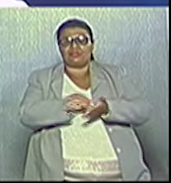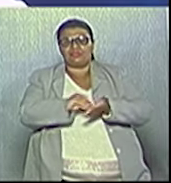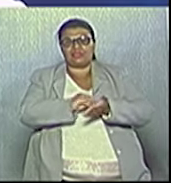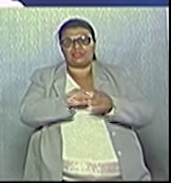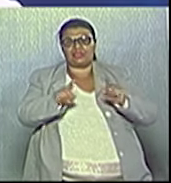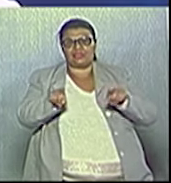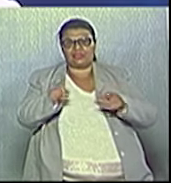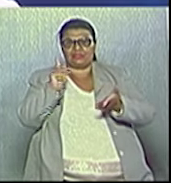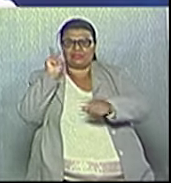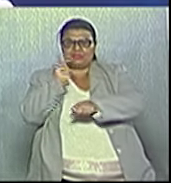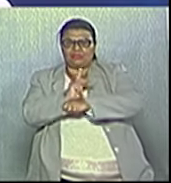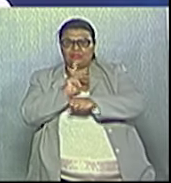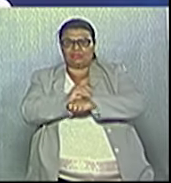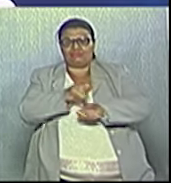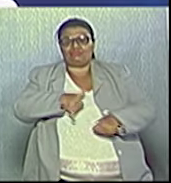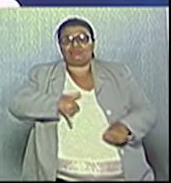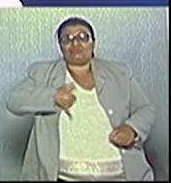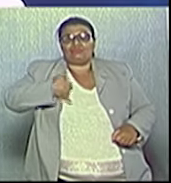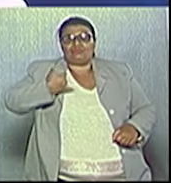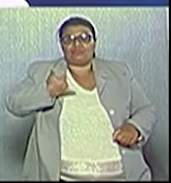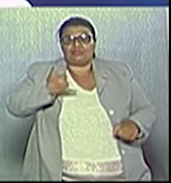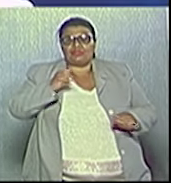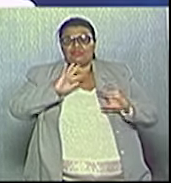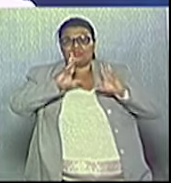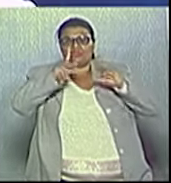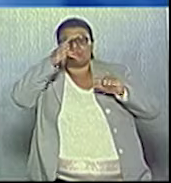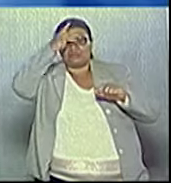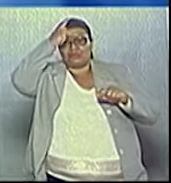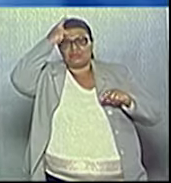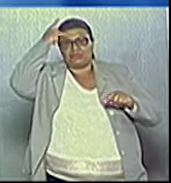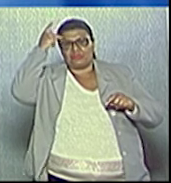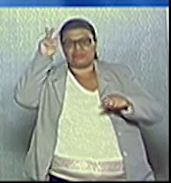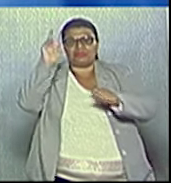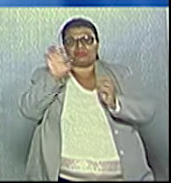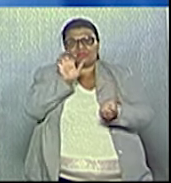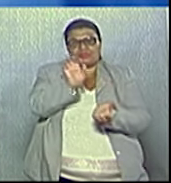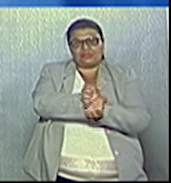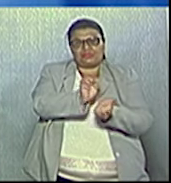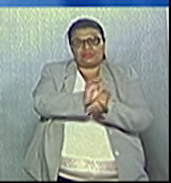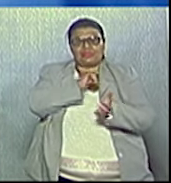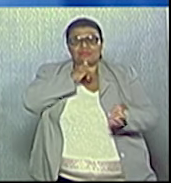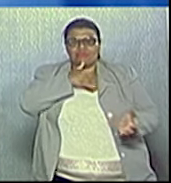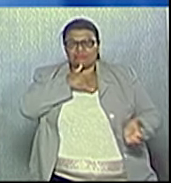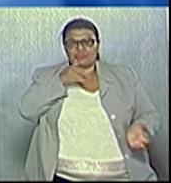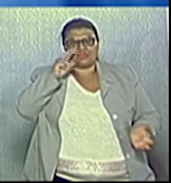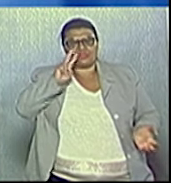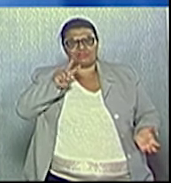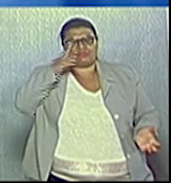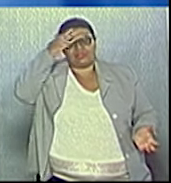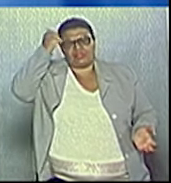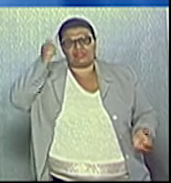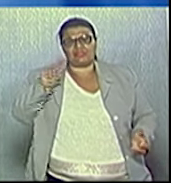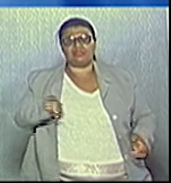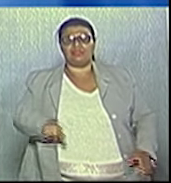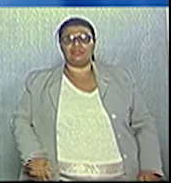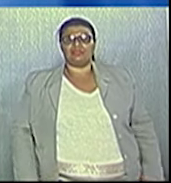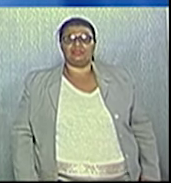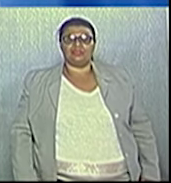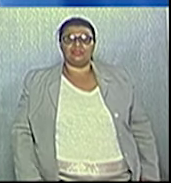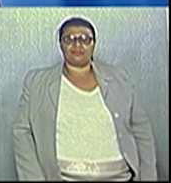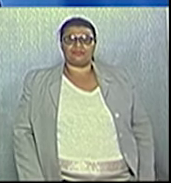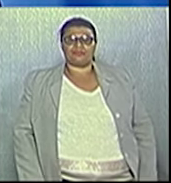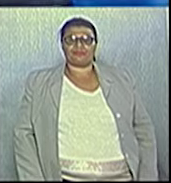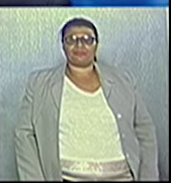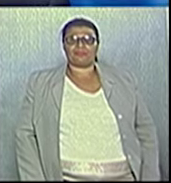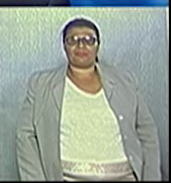Então, cuidado com a arrogância, porque todos contribuem com o Jacareí mesmo sem ter sido candidato. Seguimos agora com um minuto para a réplica do candidato